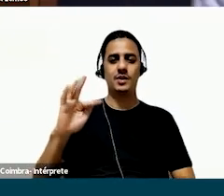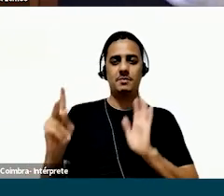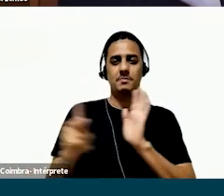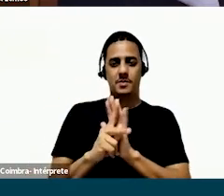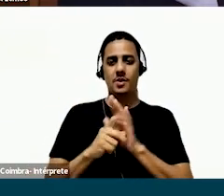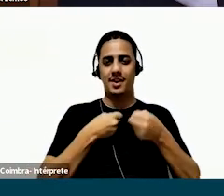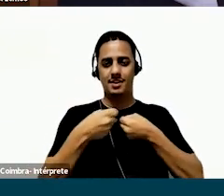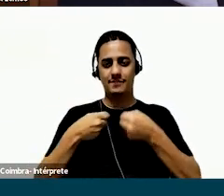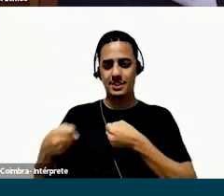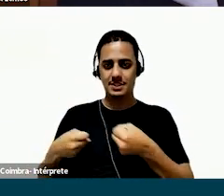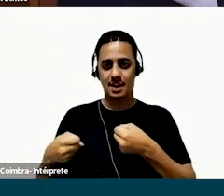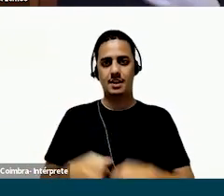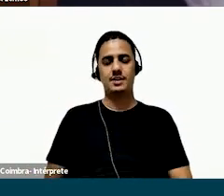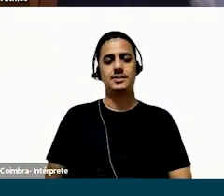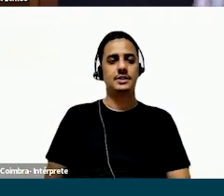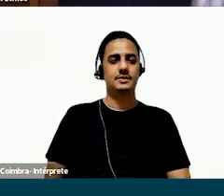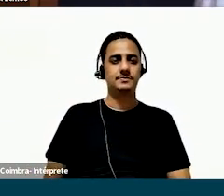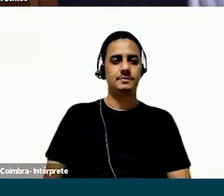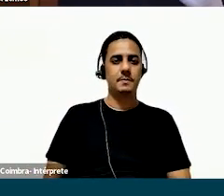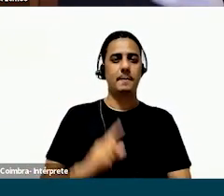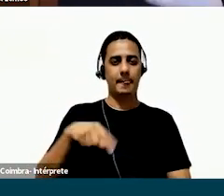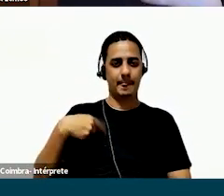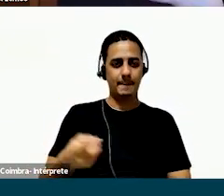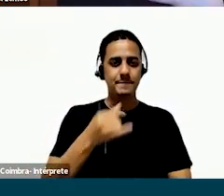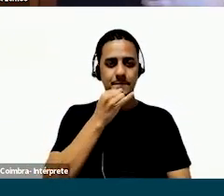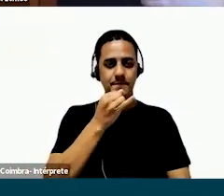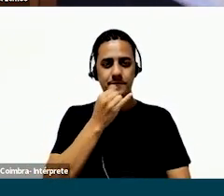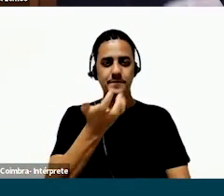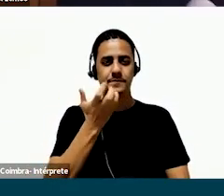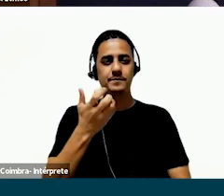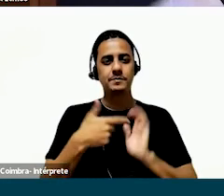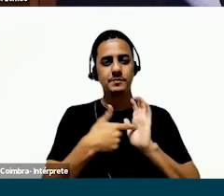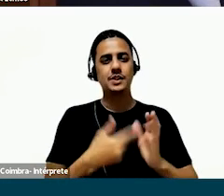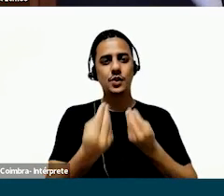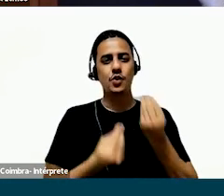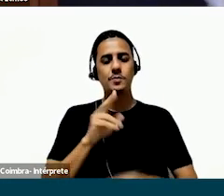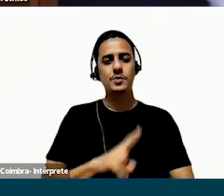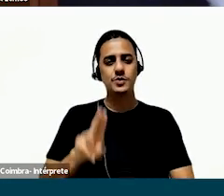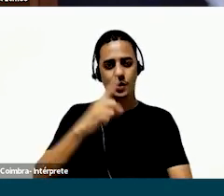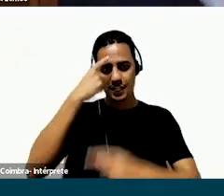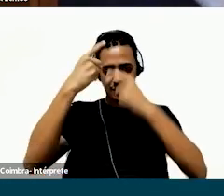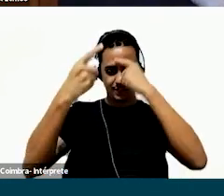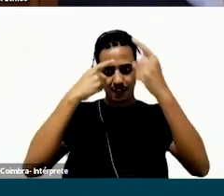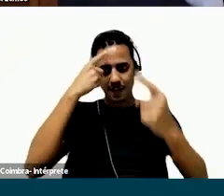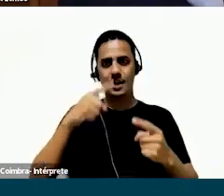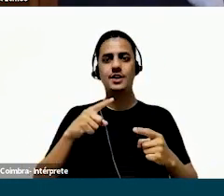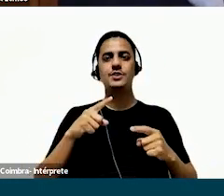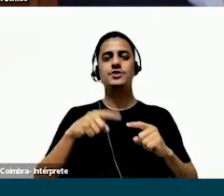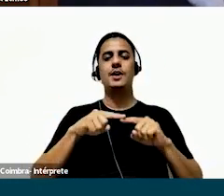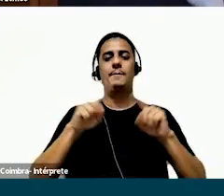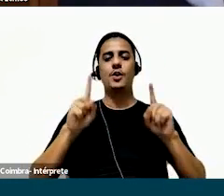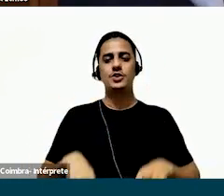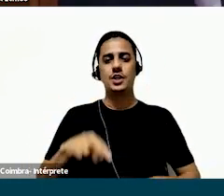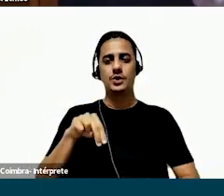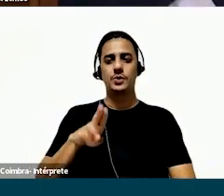ia sendo falada pelas entrevistadas. Um próximo exemplo que eu quero trazer de como a gente usou criatividade e